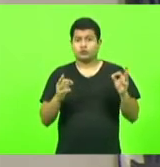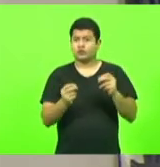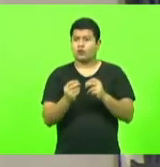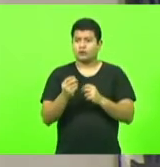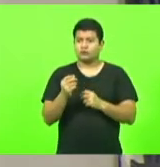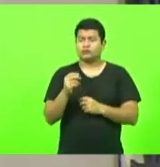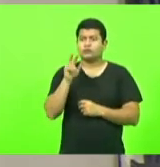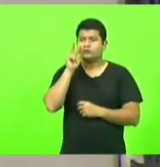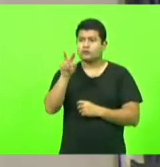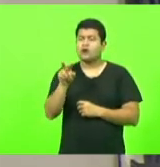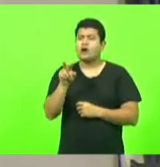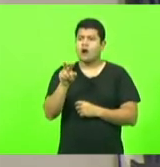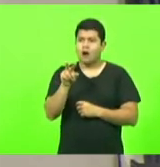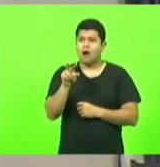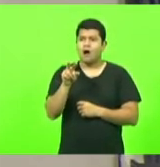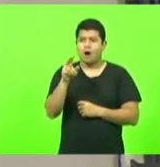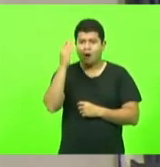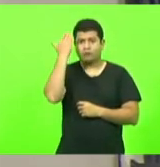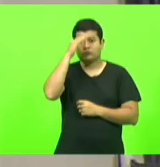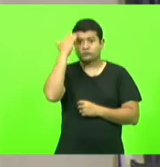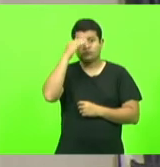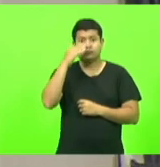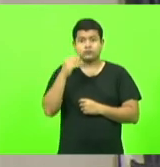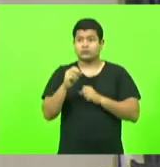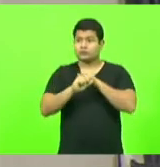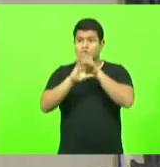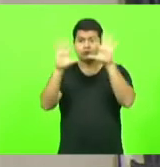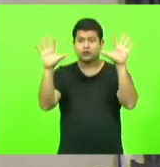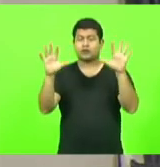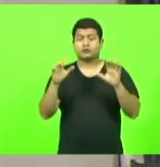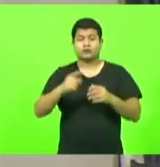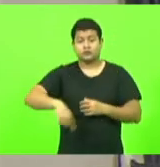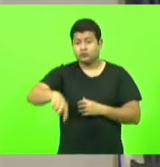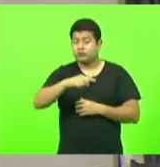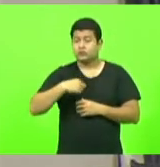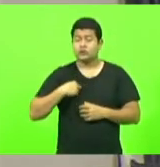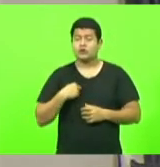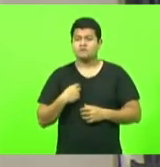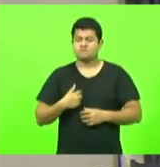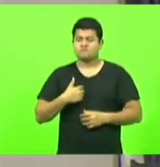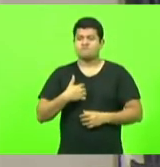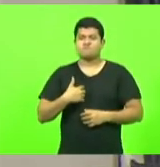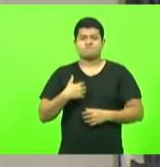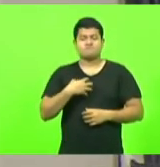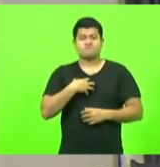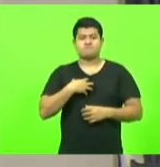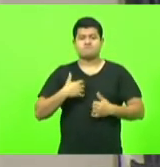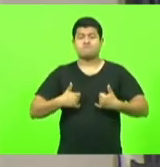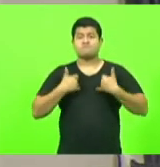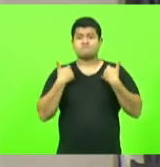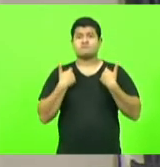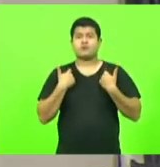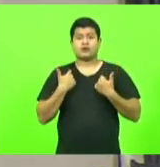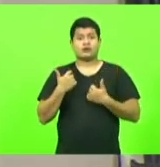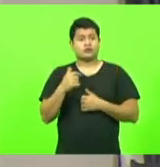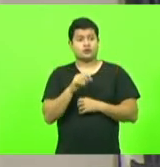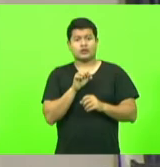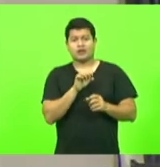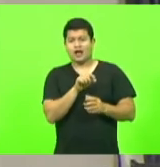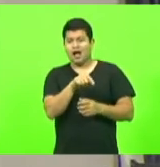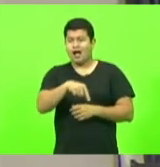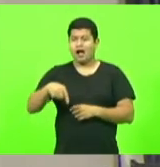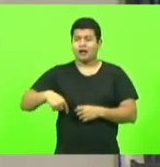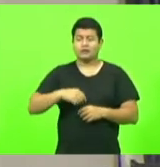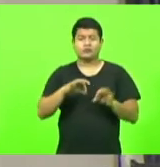e é motivo de orgulho para nós parlamentares pais pais que a gente possa